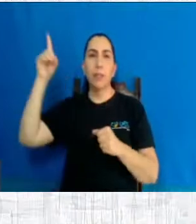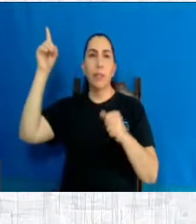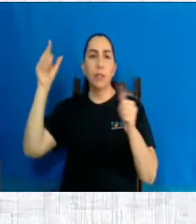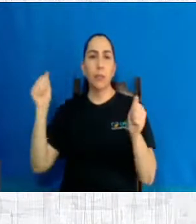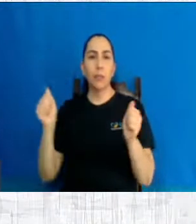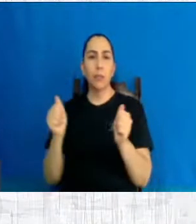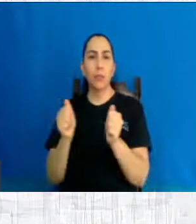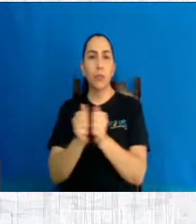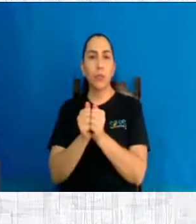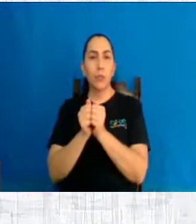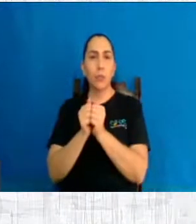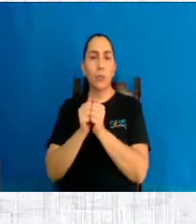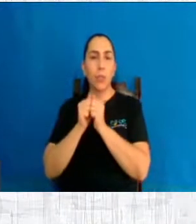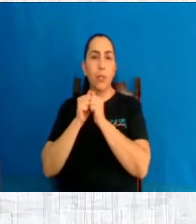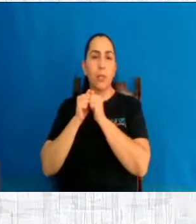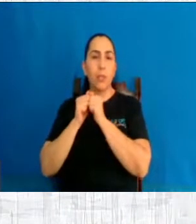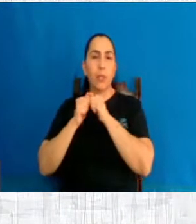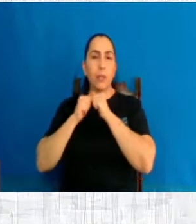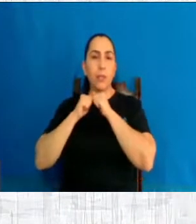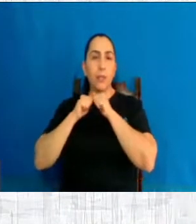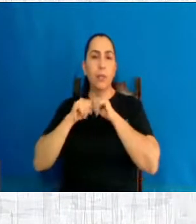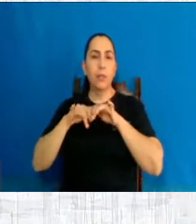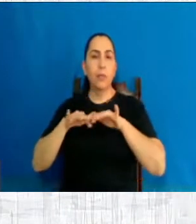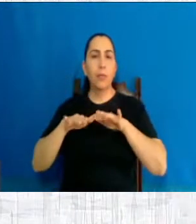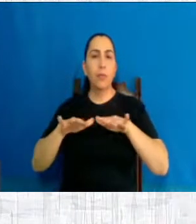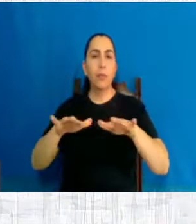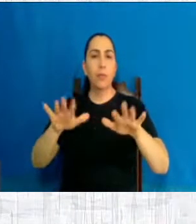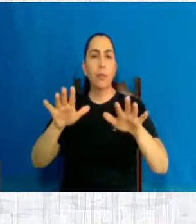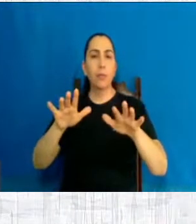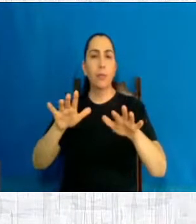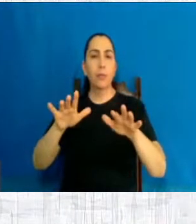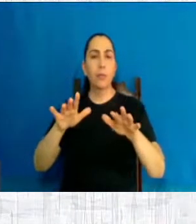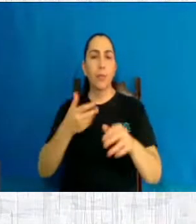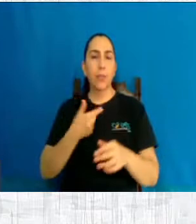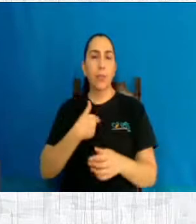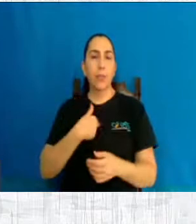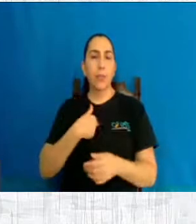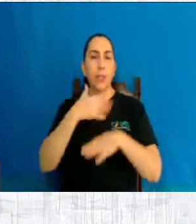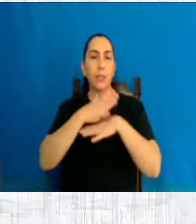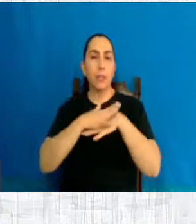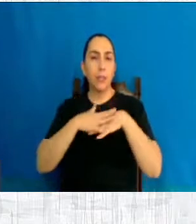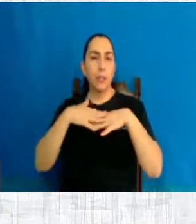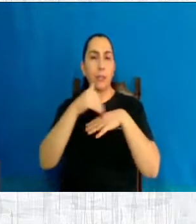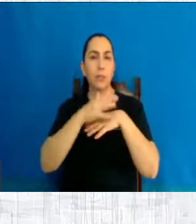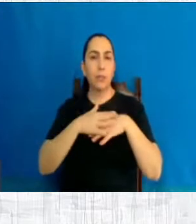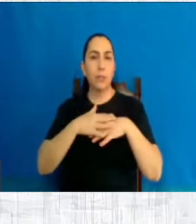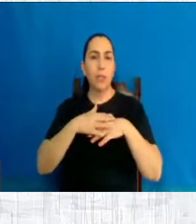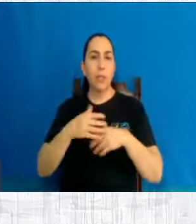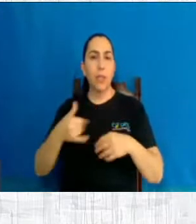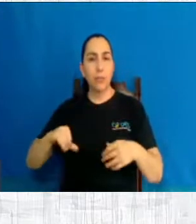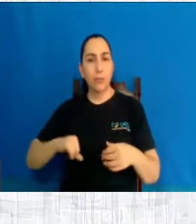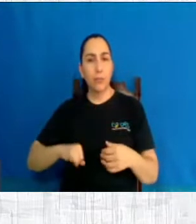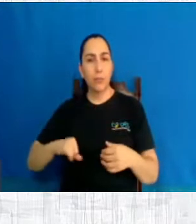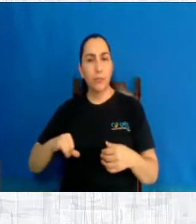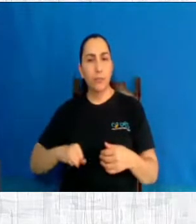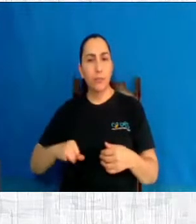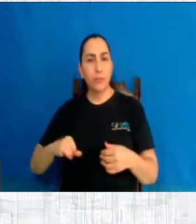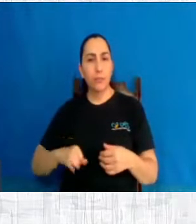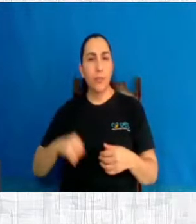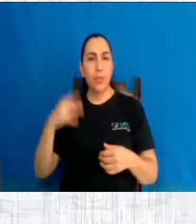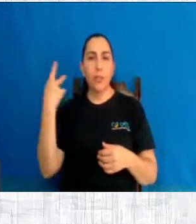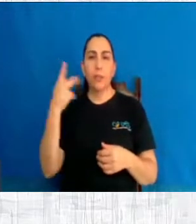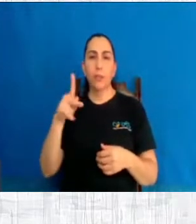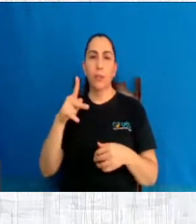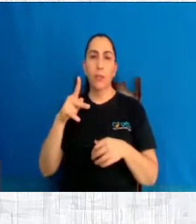mensageiro da ternura, providência dos que choram nas sombras da desventura. Bendita sois vós,